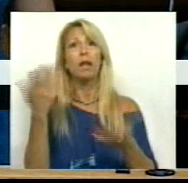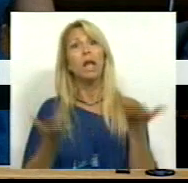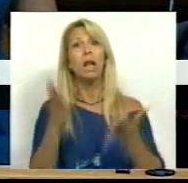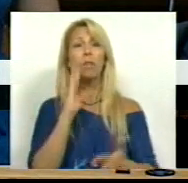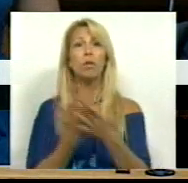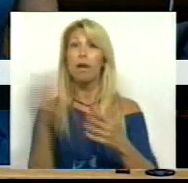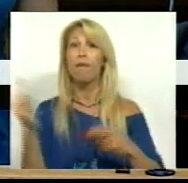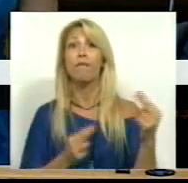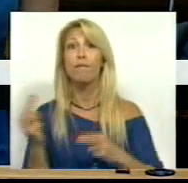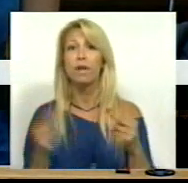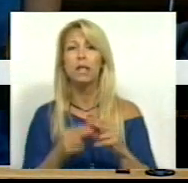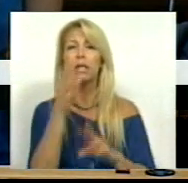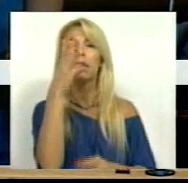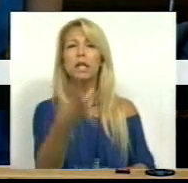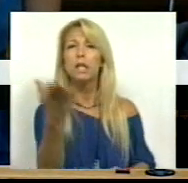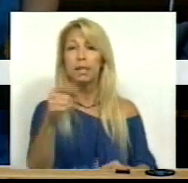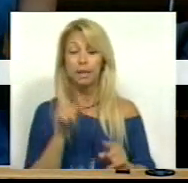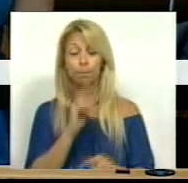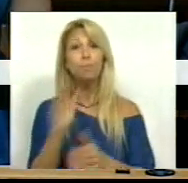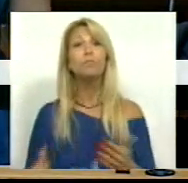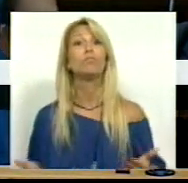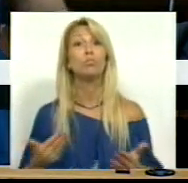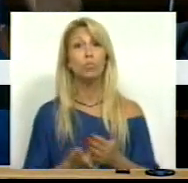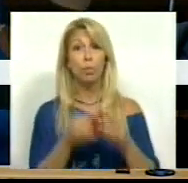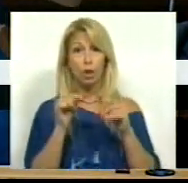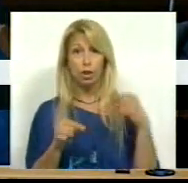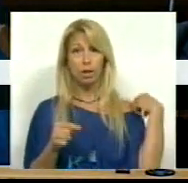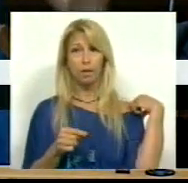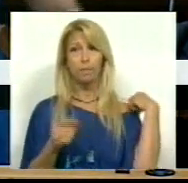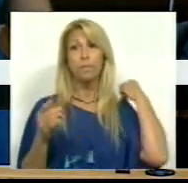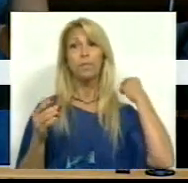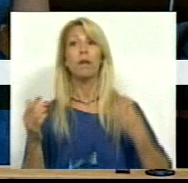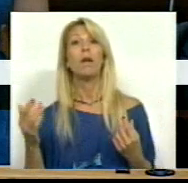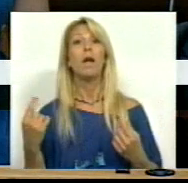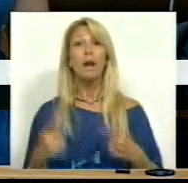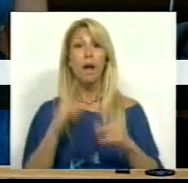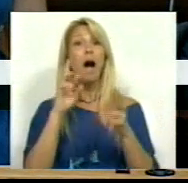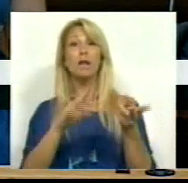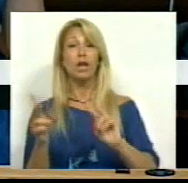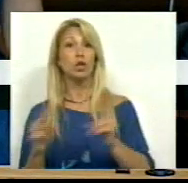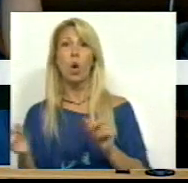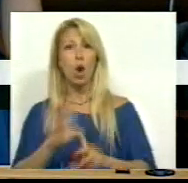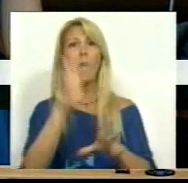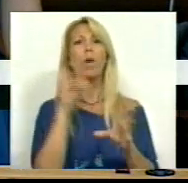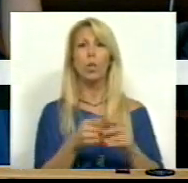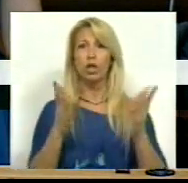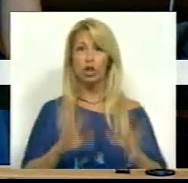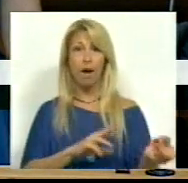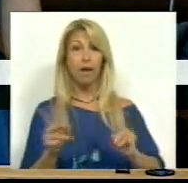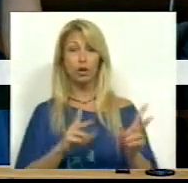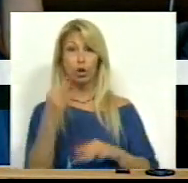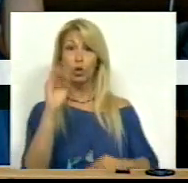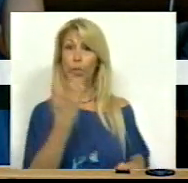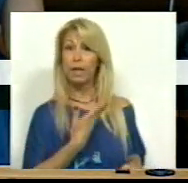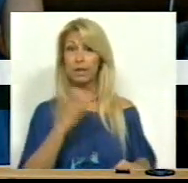dizer aqui o seguinte, aqui esta proposta que vem com ou sem as alterações, mas incluindo já as alterações do PSD e do